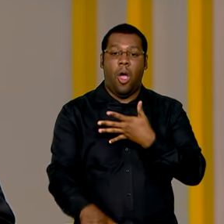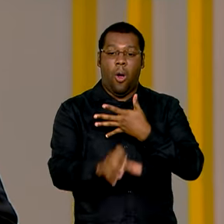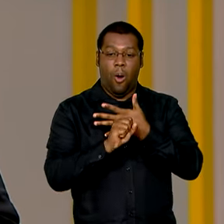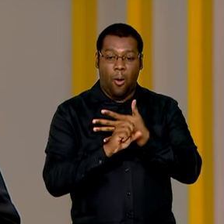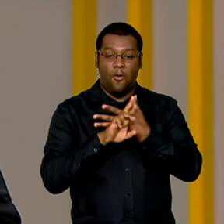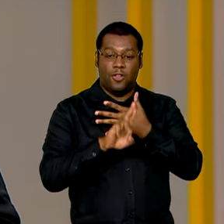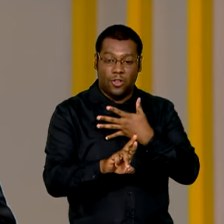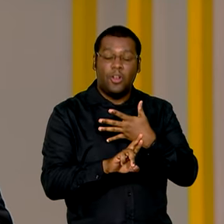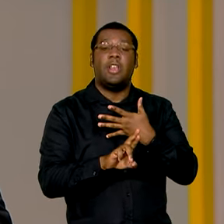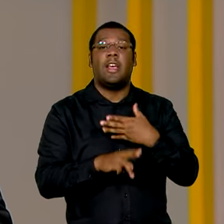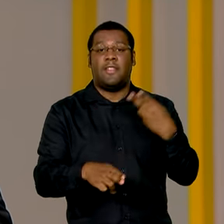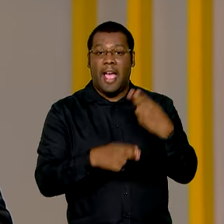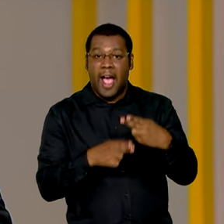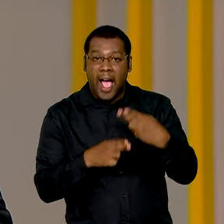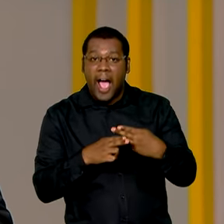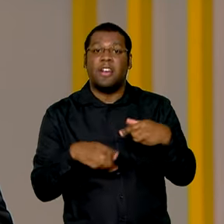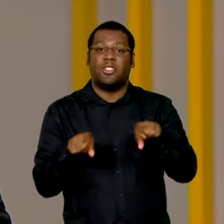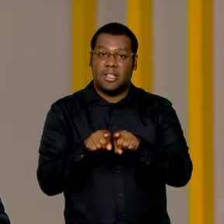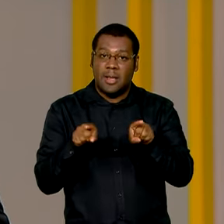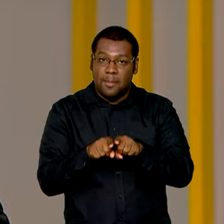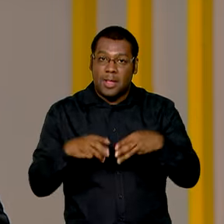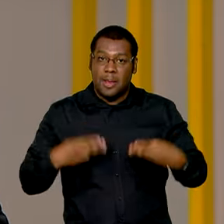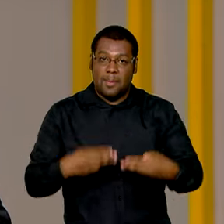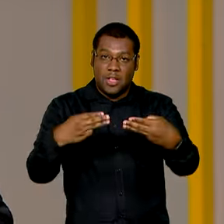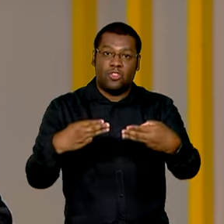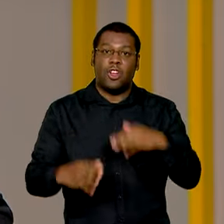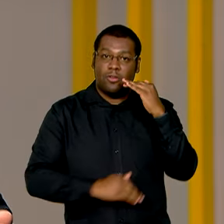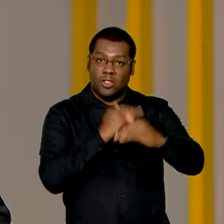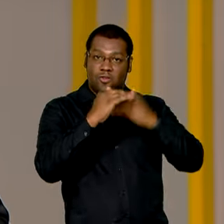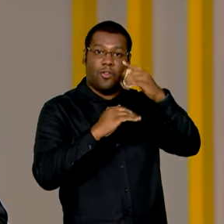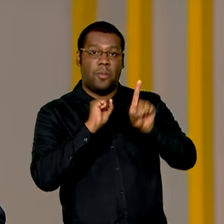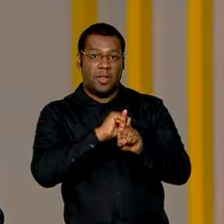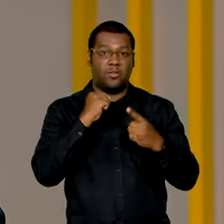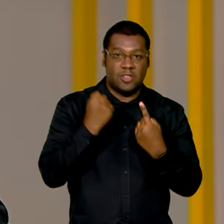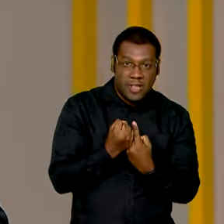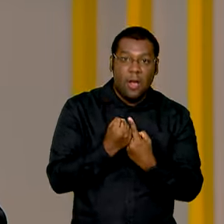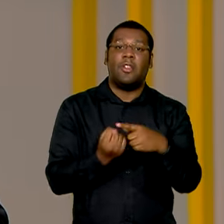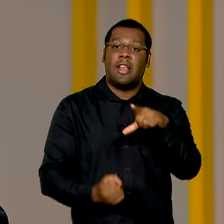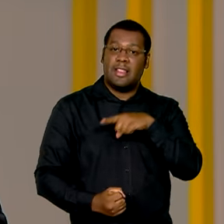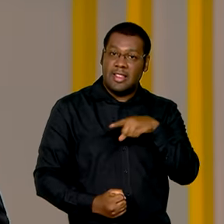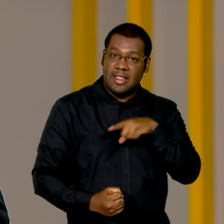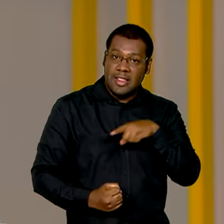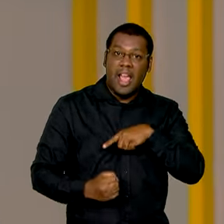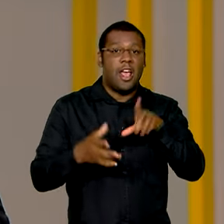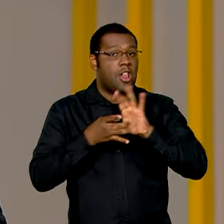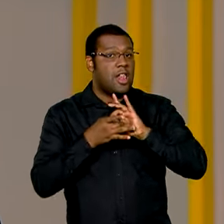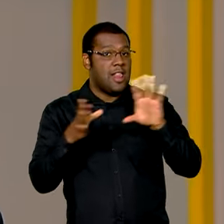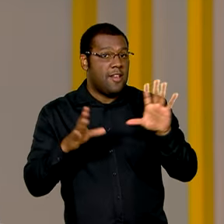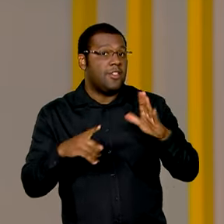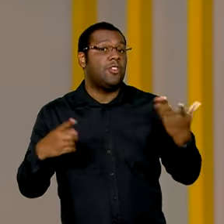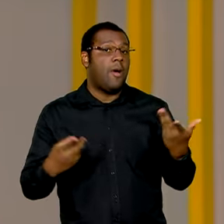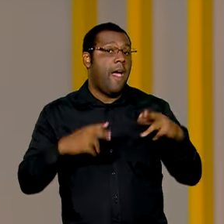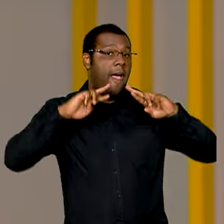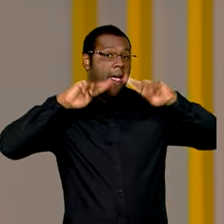Caixa e do MDS foram estabelecidas como canais para reclamações e denúncias sobre as novas regras.